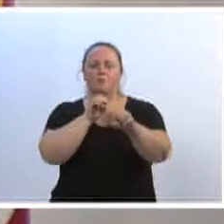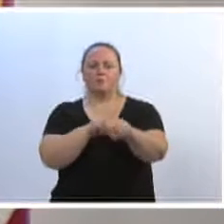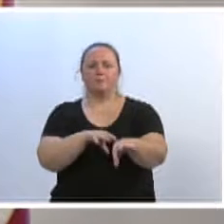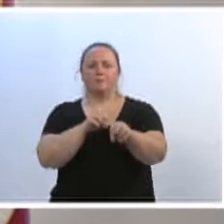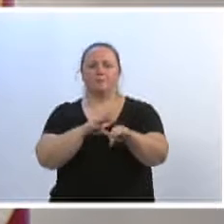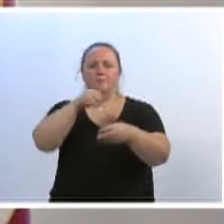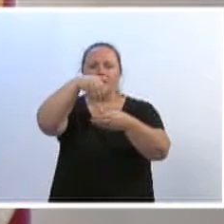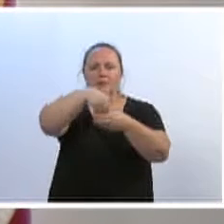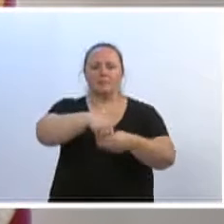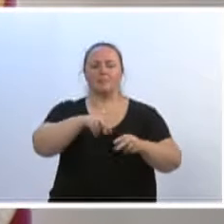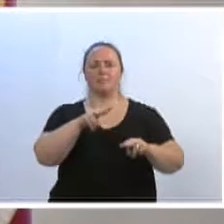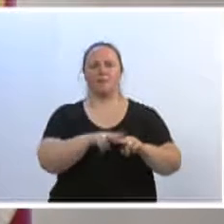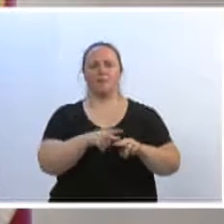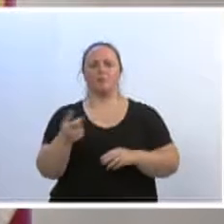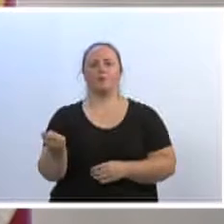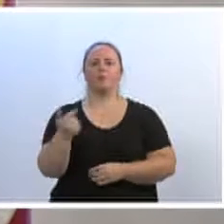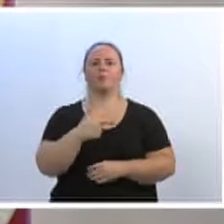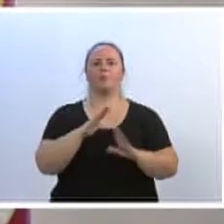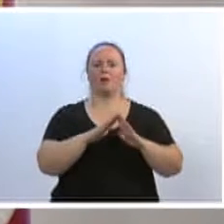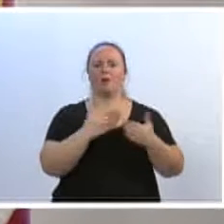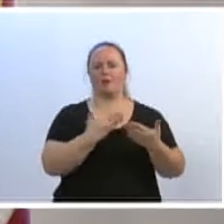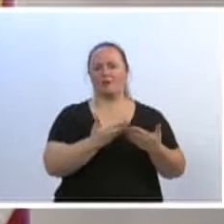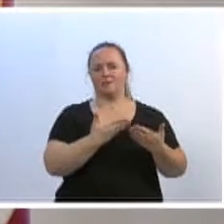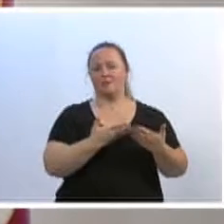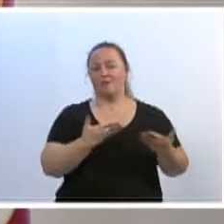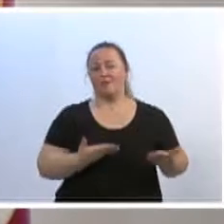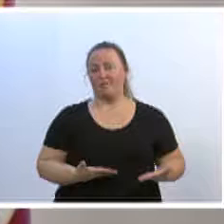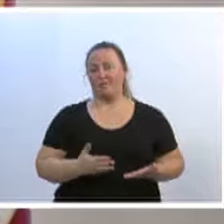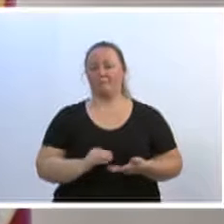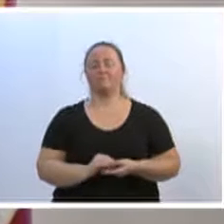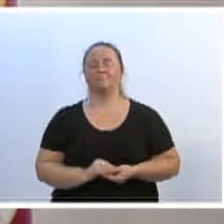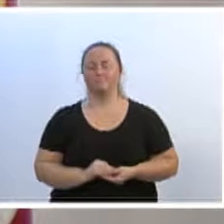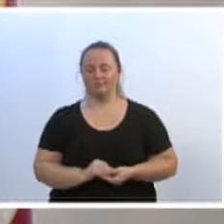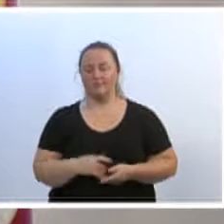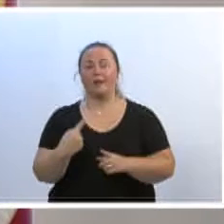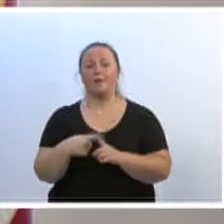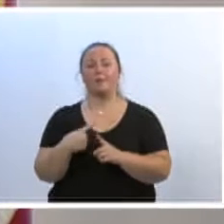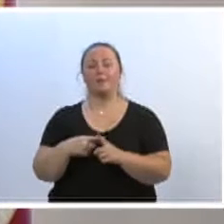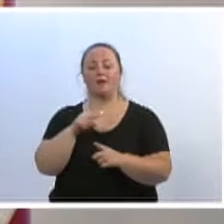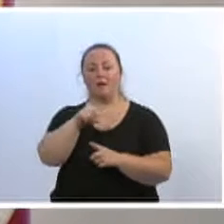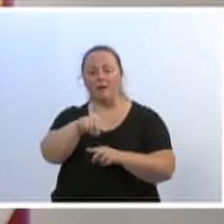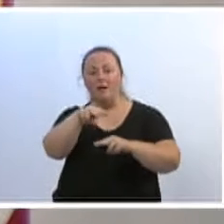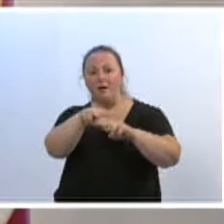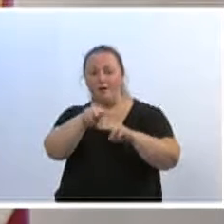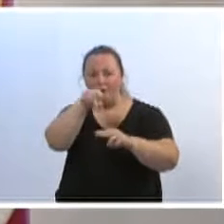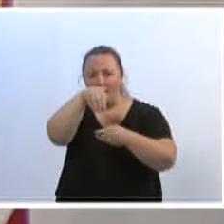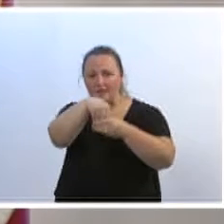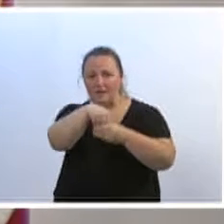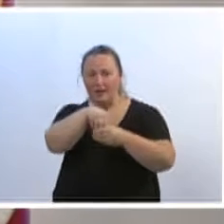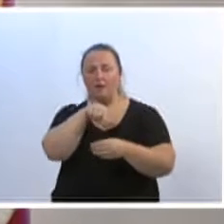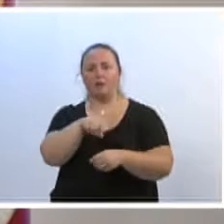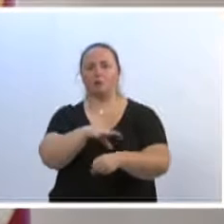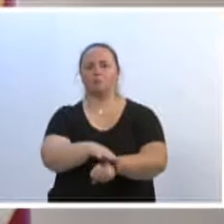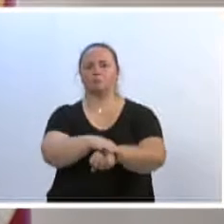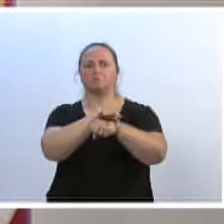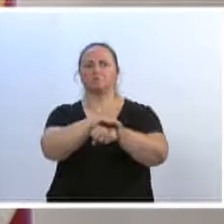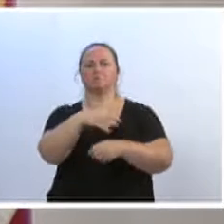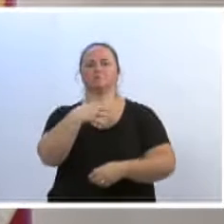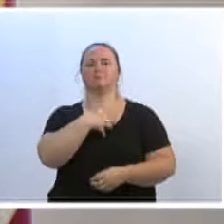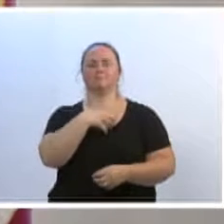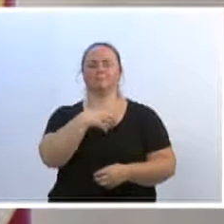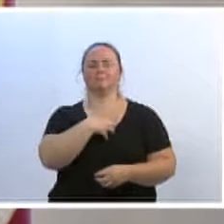no presídio ao invés da escola em que ela estava atuando, porque lá no presídio ela disse que se sentiria mais